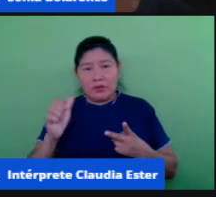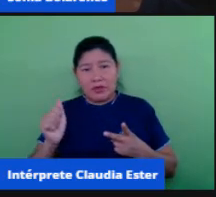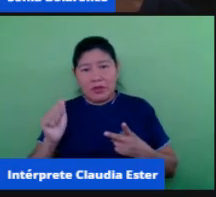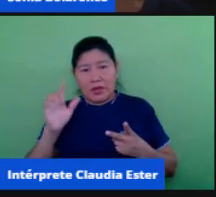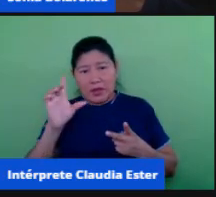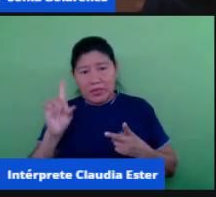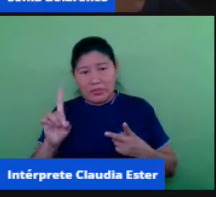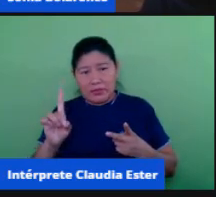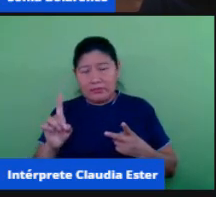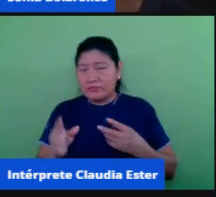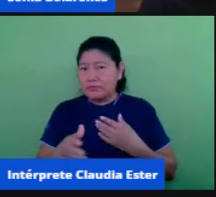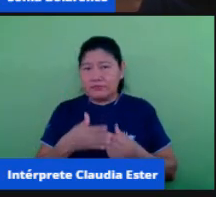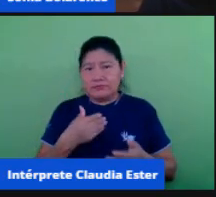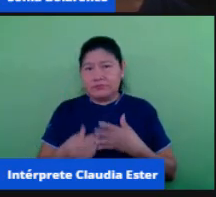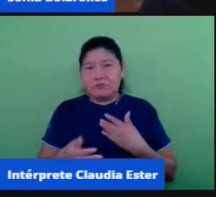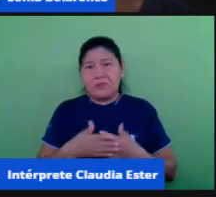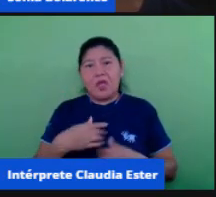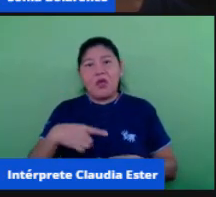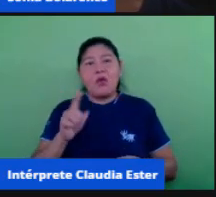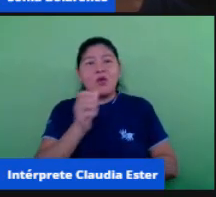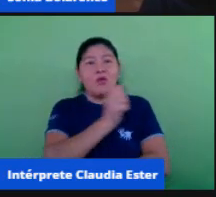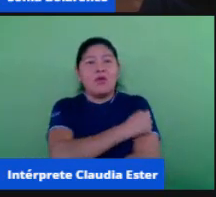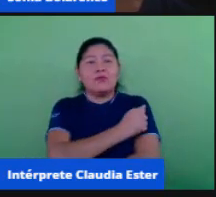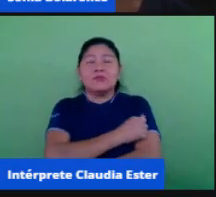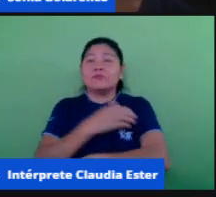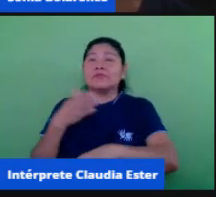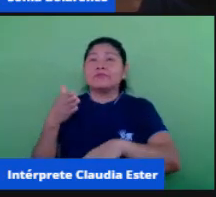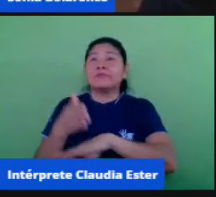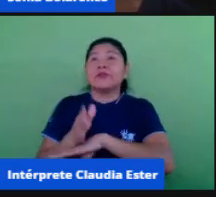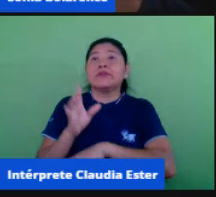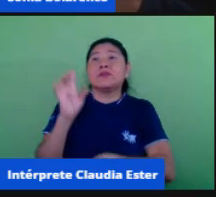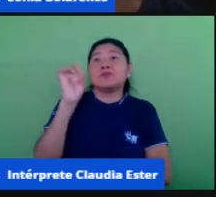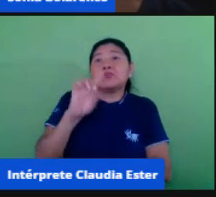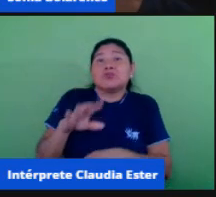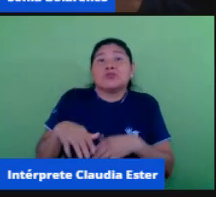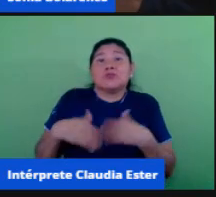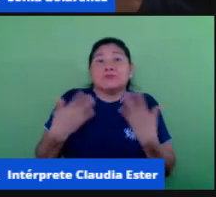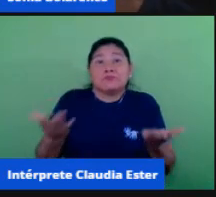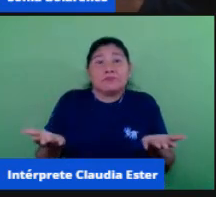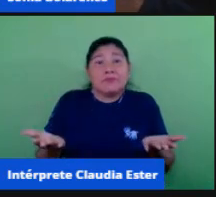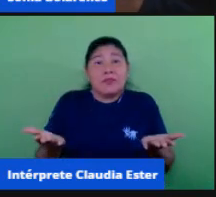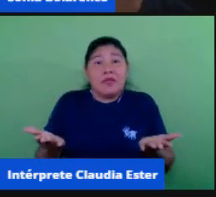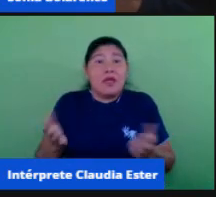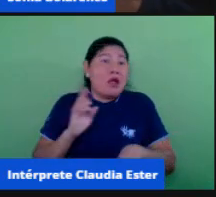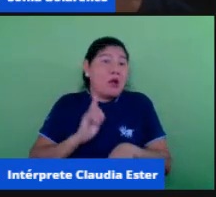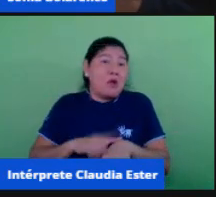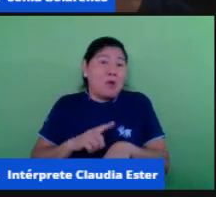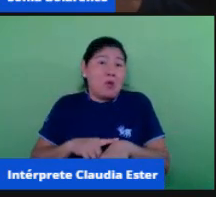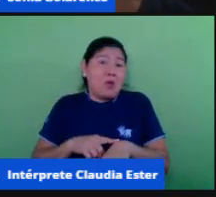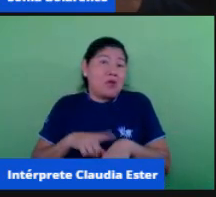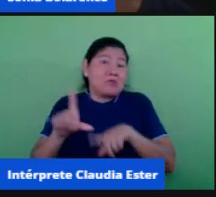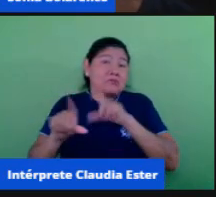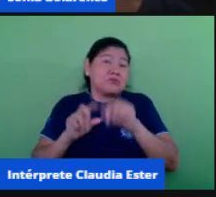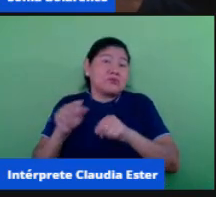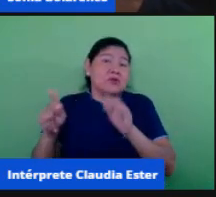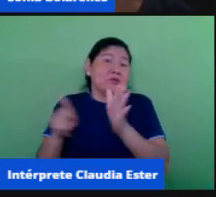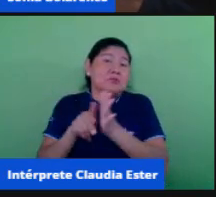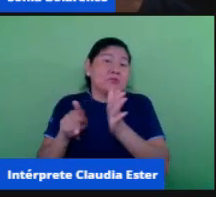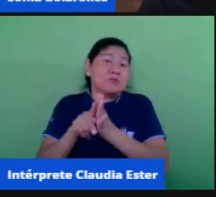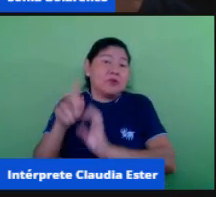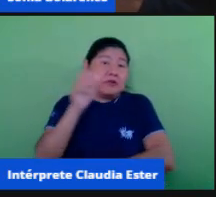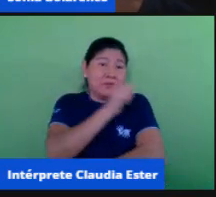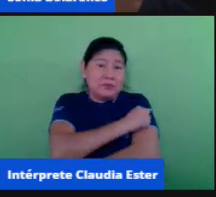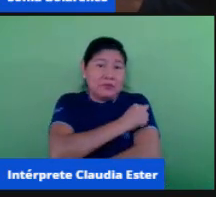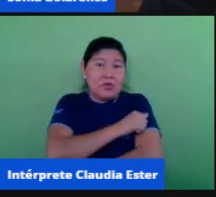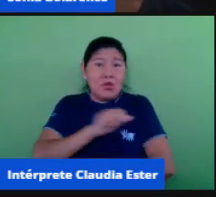a hora que ele quiser no tempo em que ele quiser utilizando outras ferramentas que não é a ferramenta que